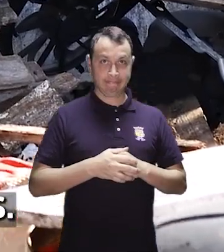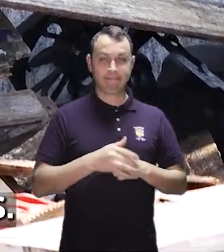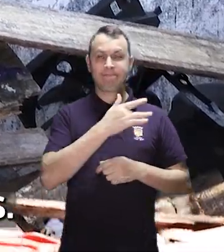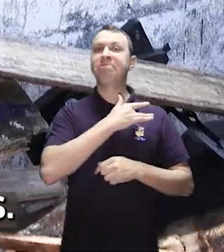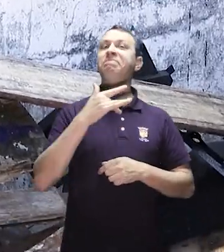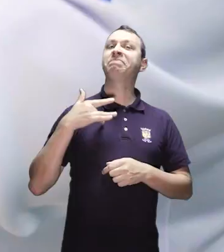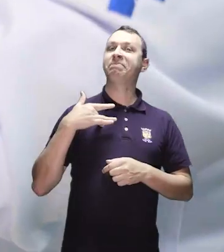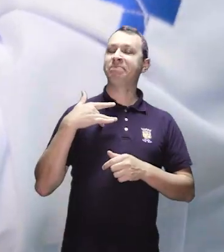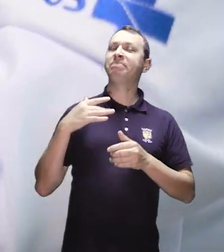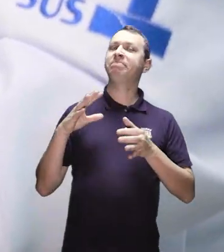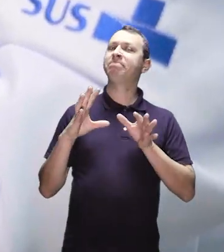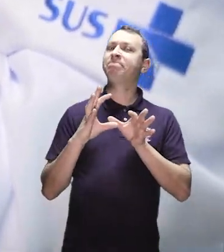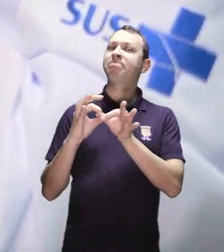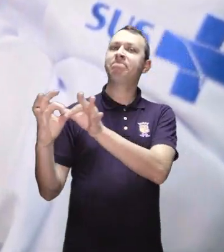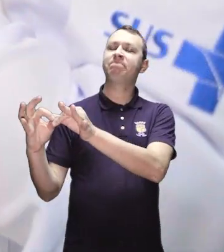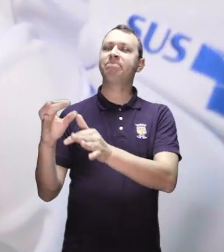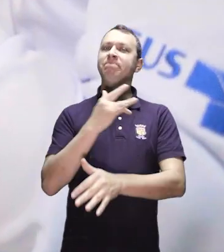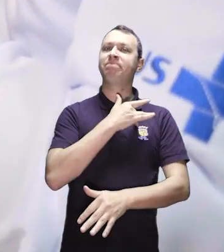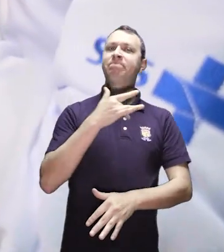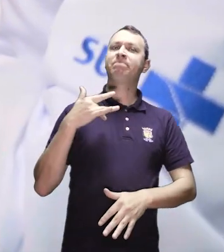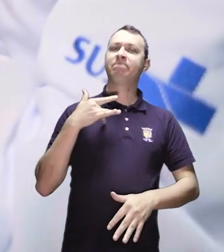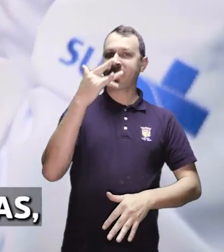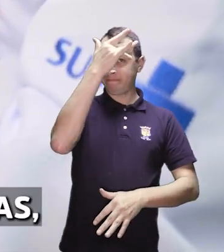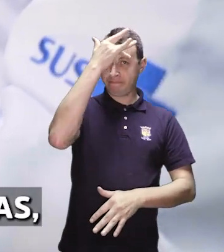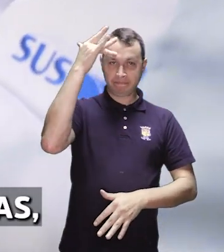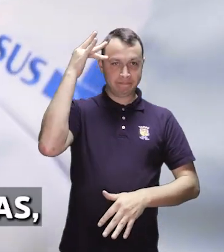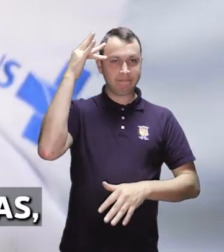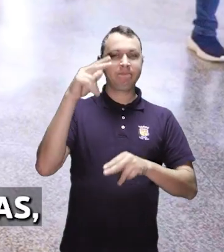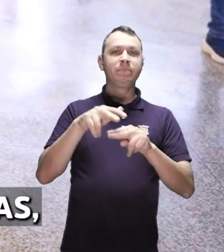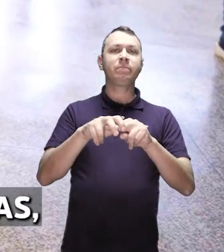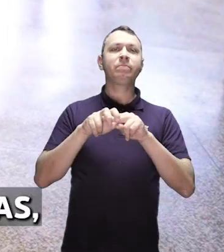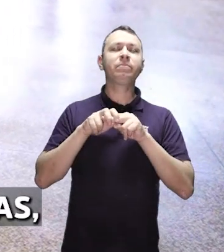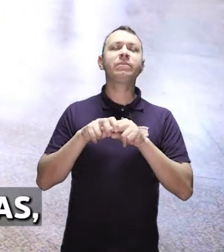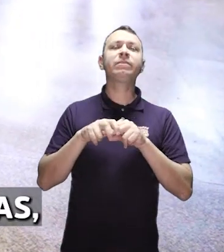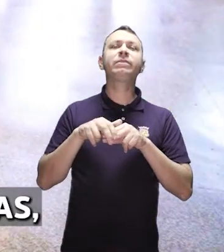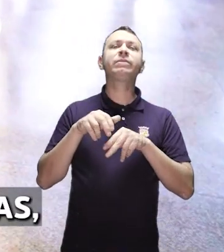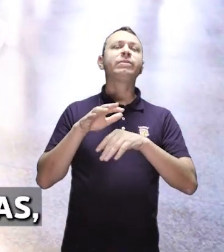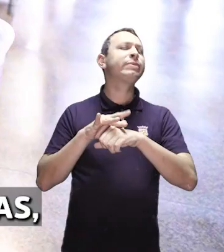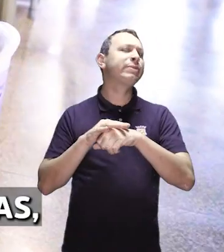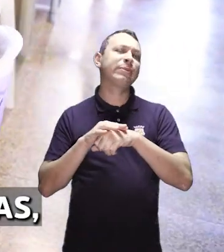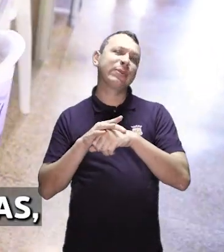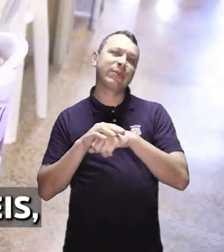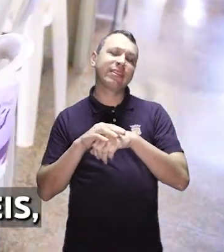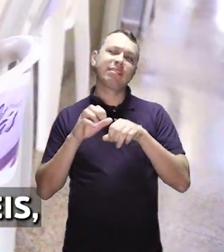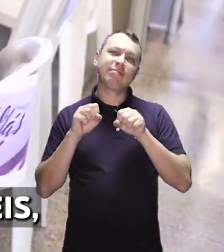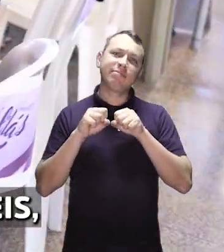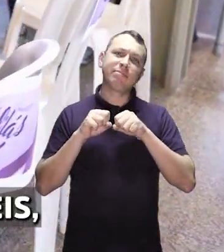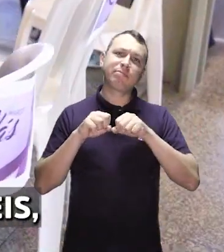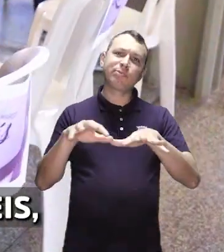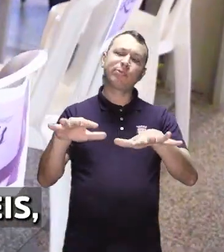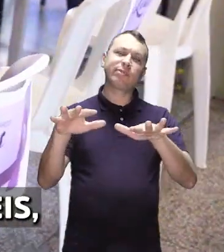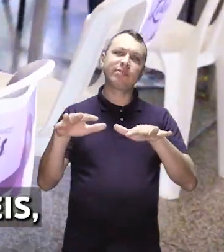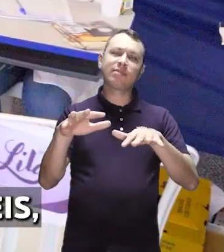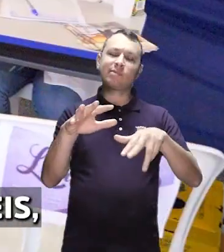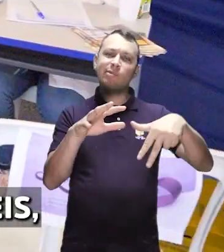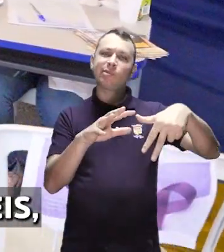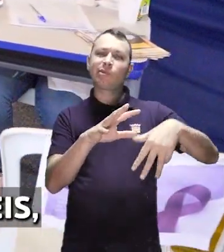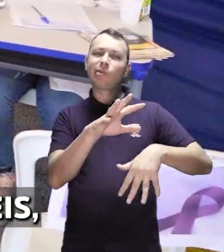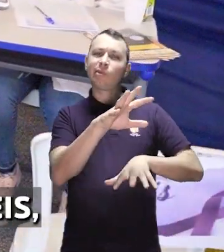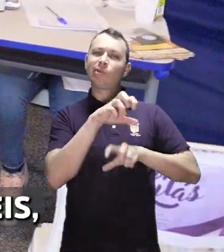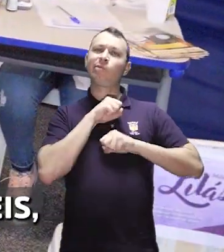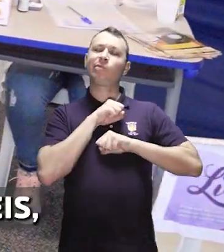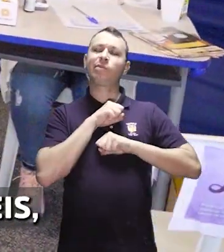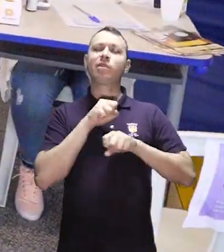e venenosos. A vigilância em saúde abrange o cuidado integral da saúde das pessoas, por isso, além de doenças